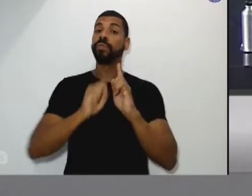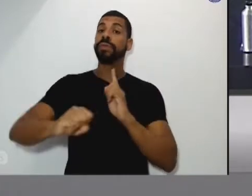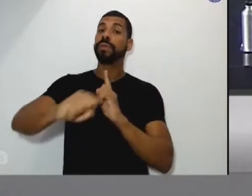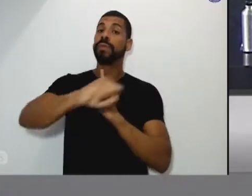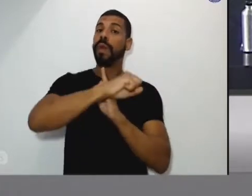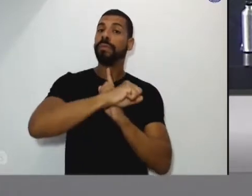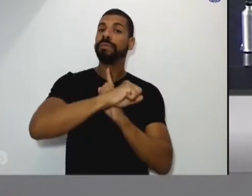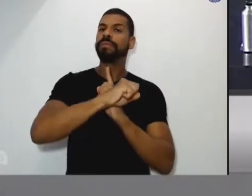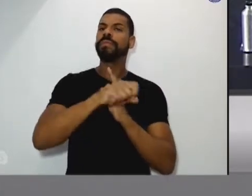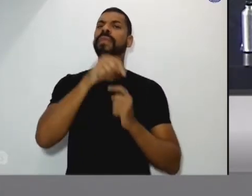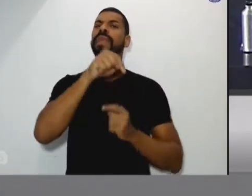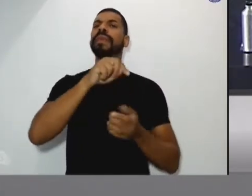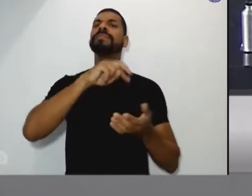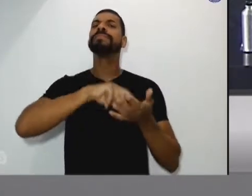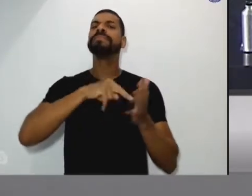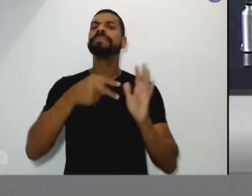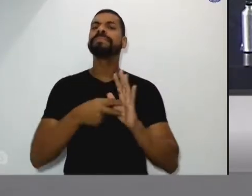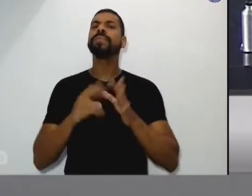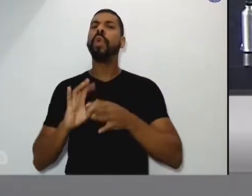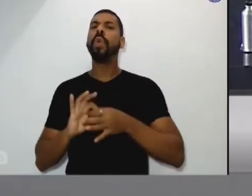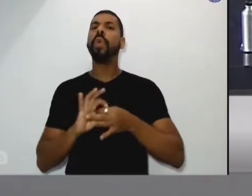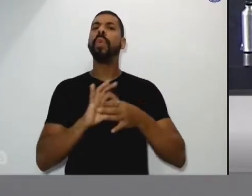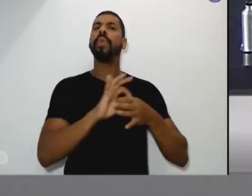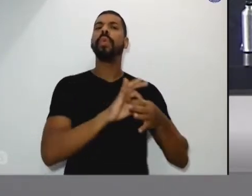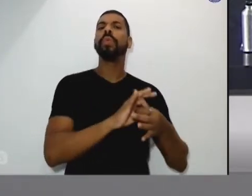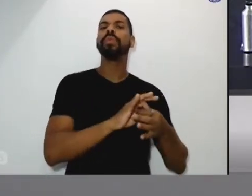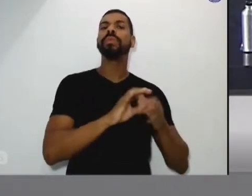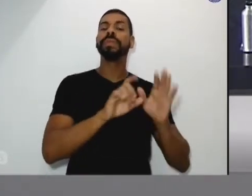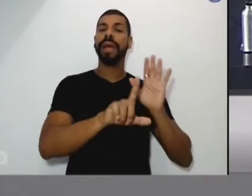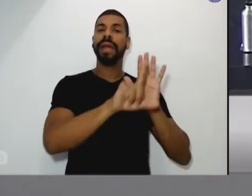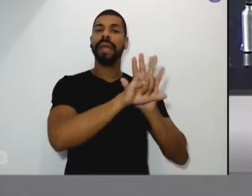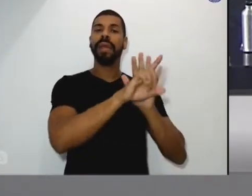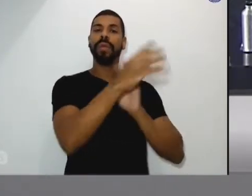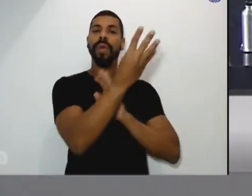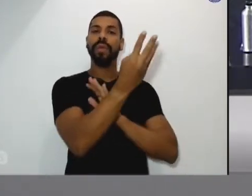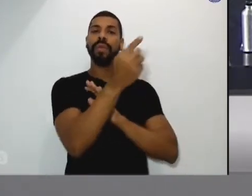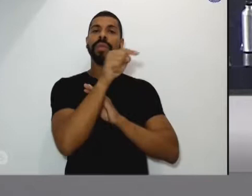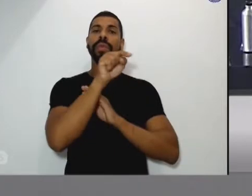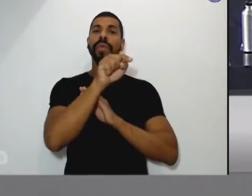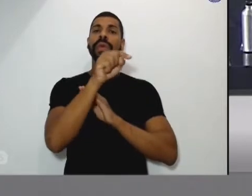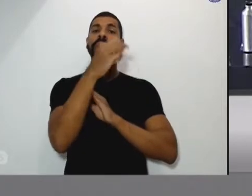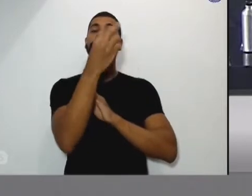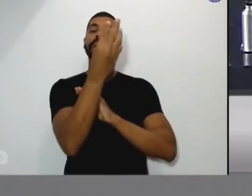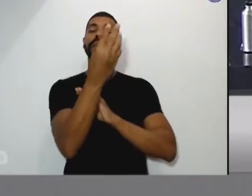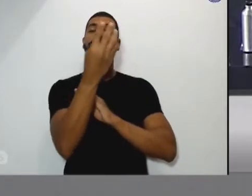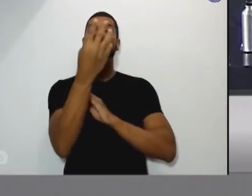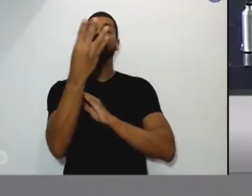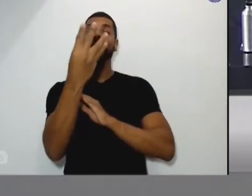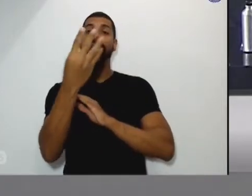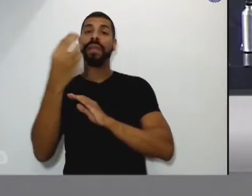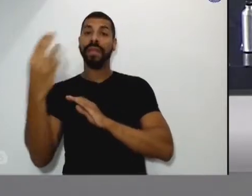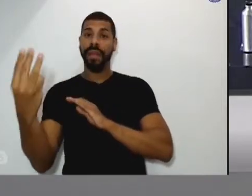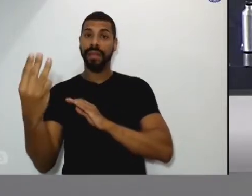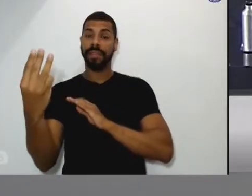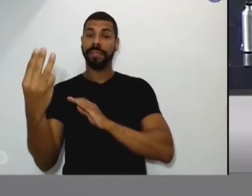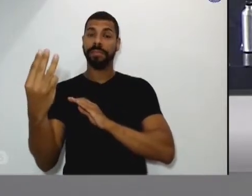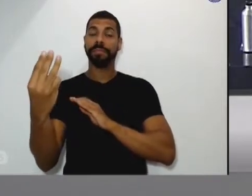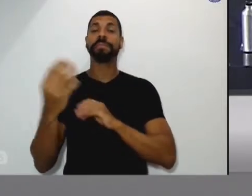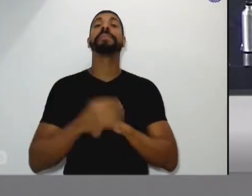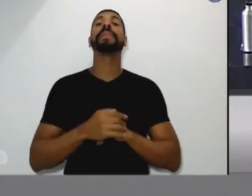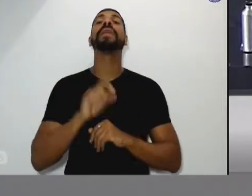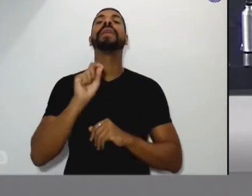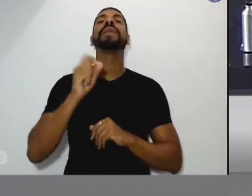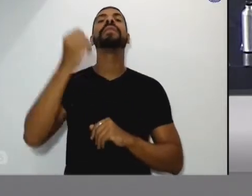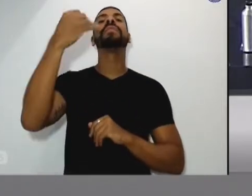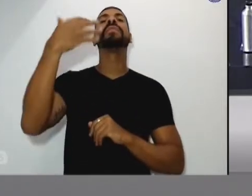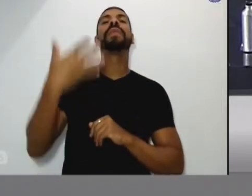sentido, temos a Lei Municipal 4.533, de 2004, que prevê a realização desse